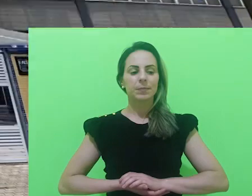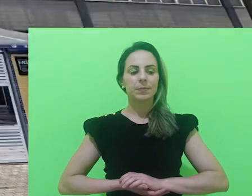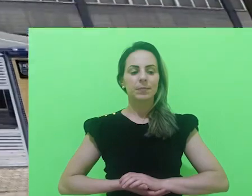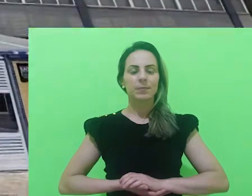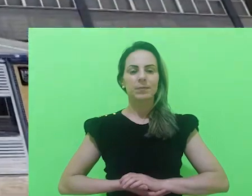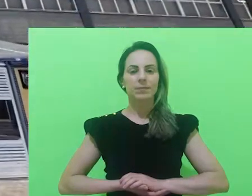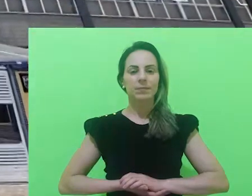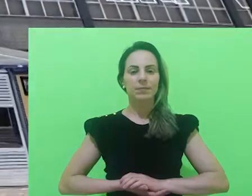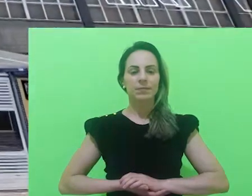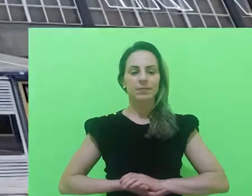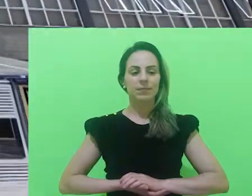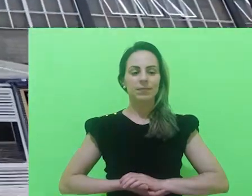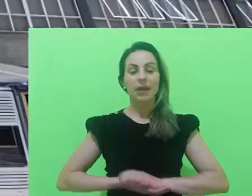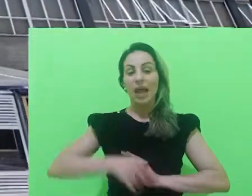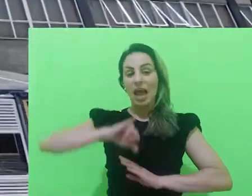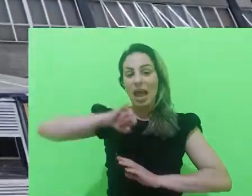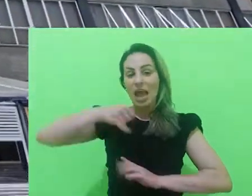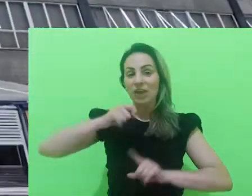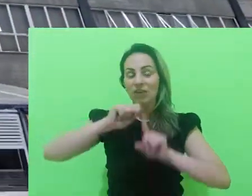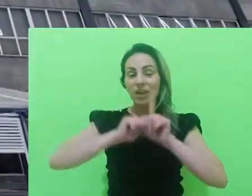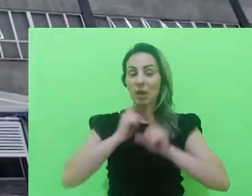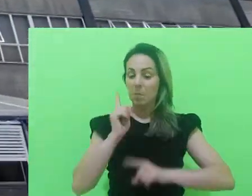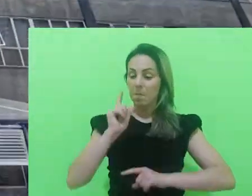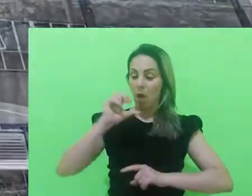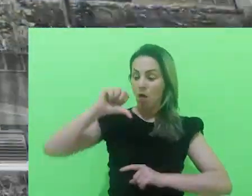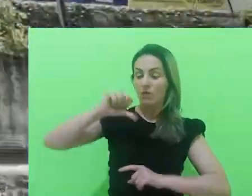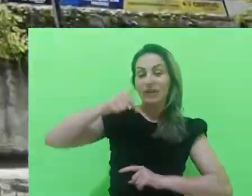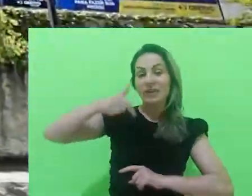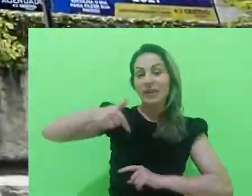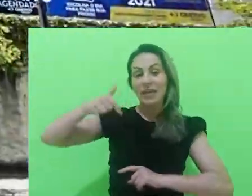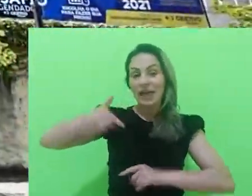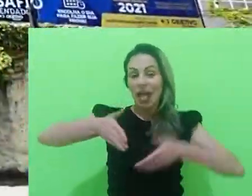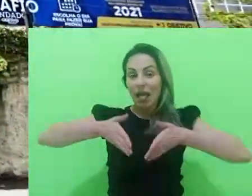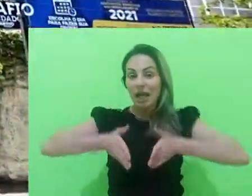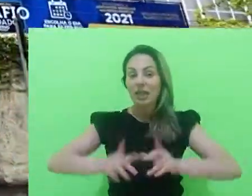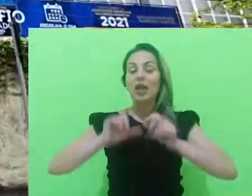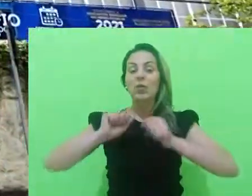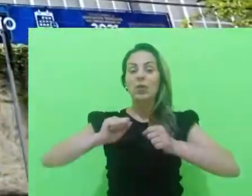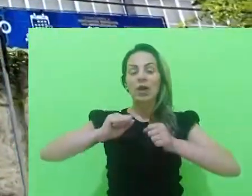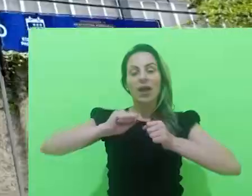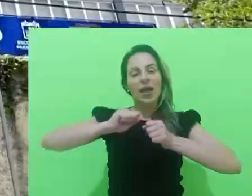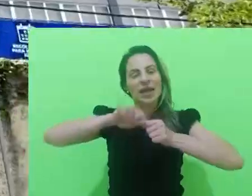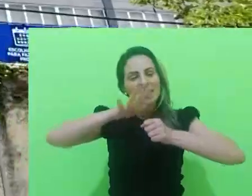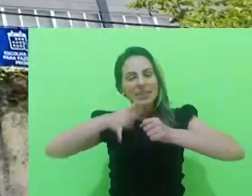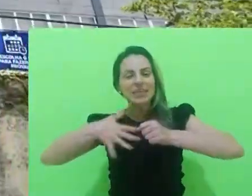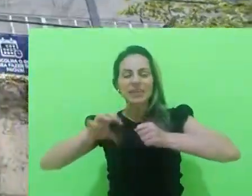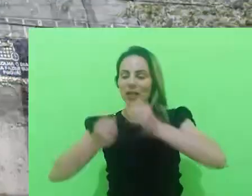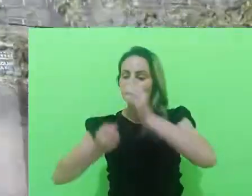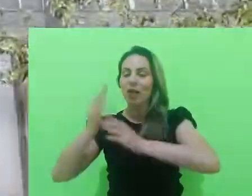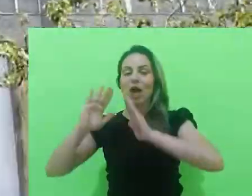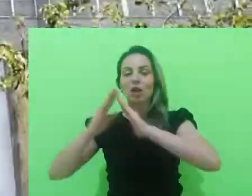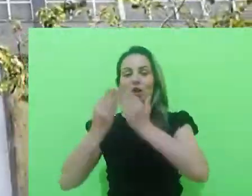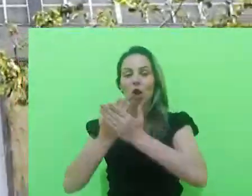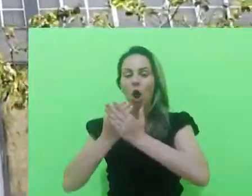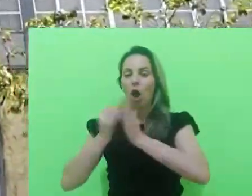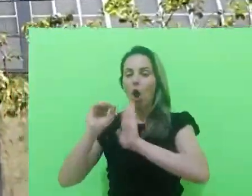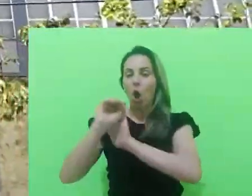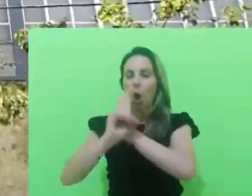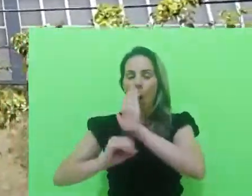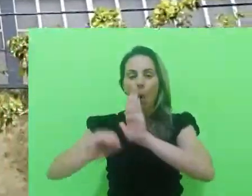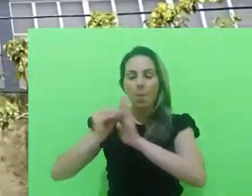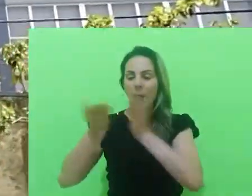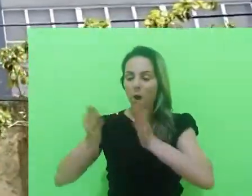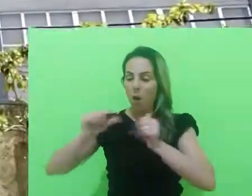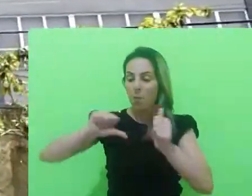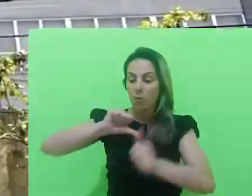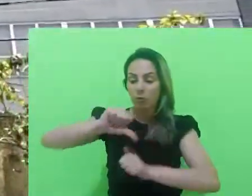Em janeiro de 1977, nascia em Santos um objetivo. De lá para cá, muitas mudanças e